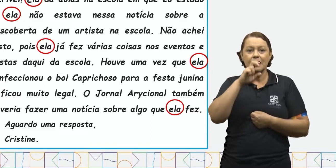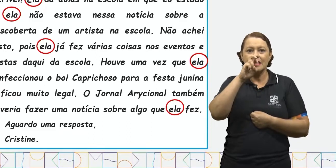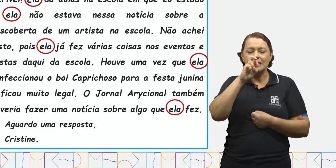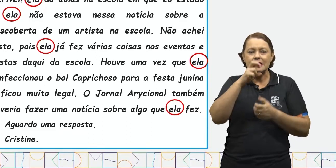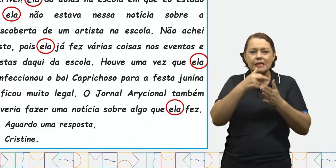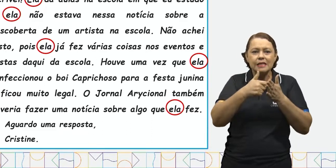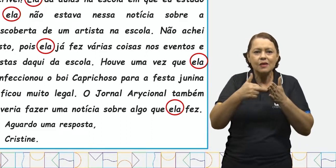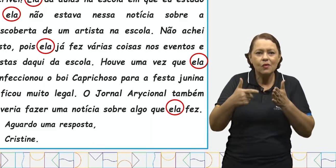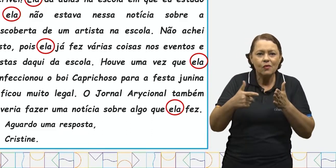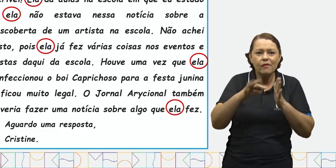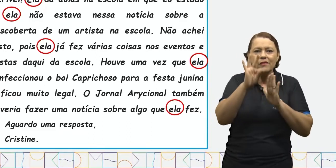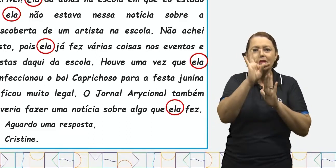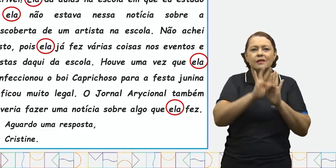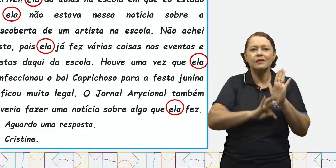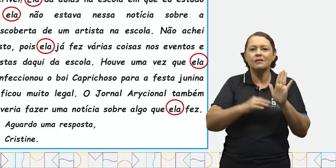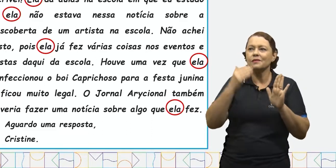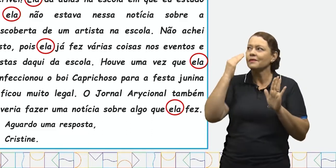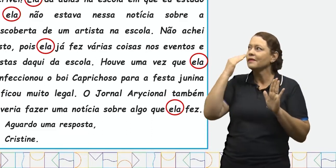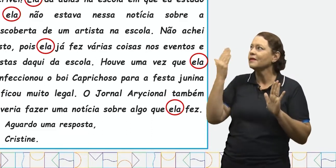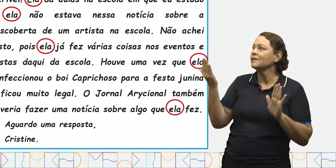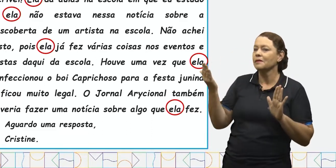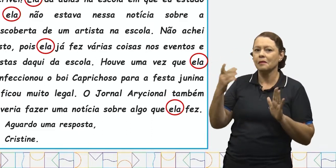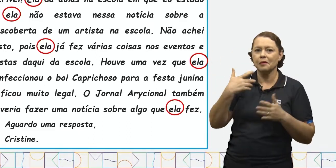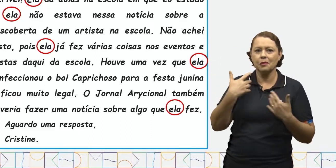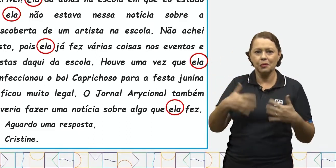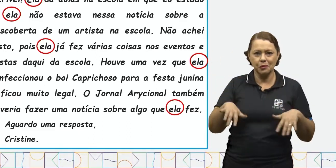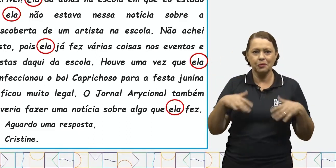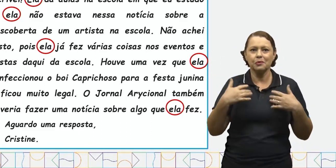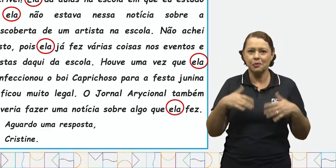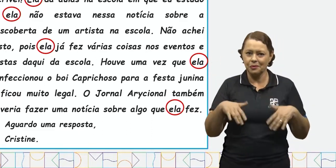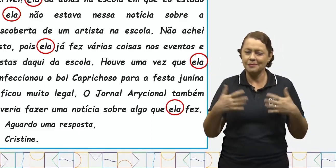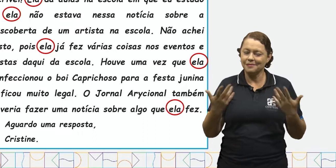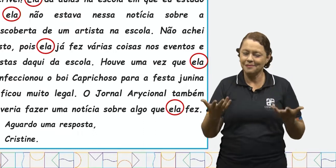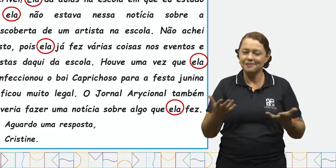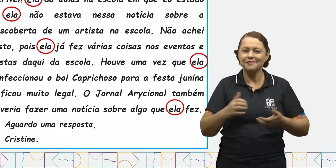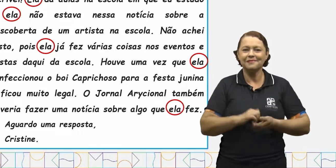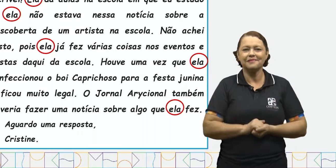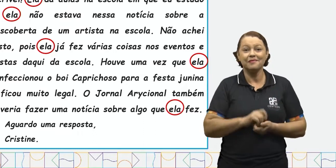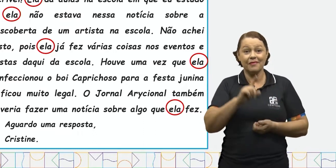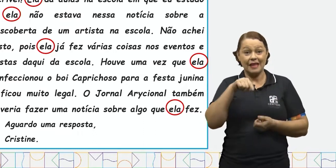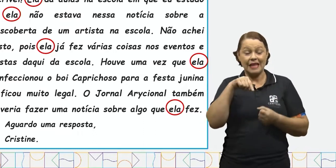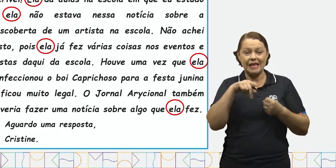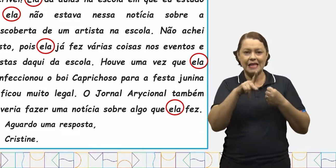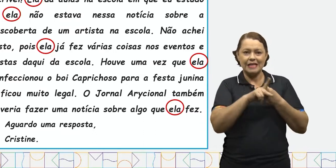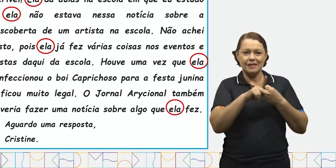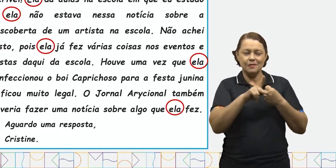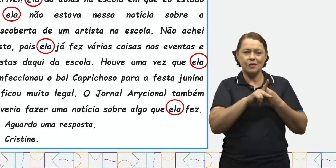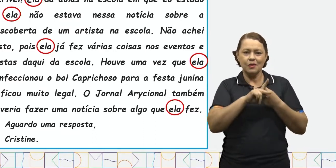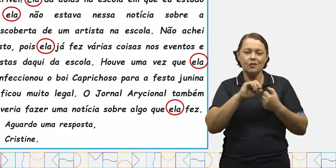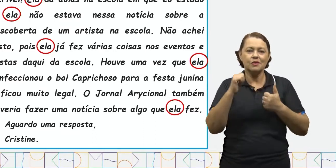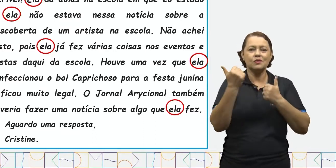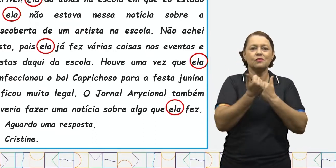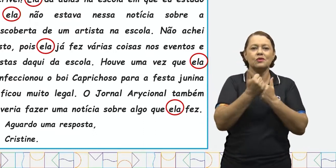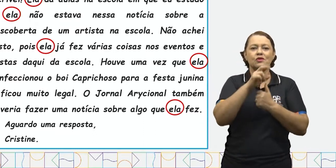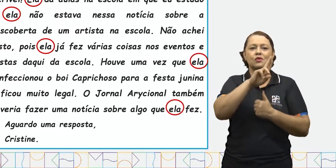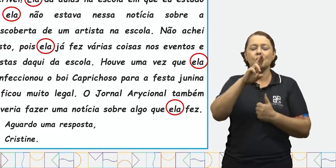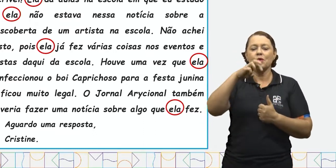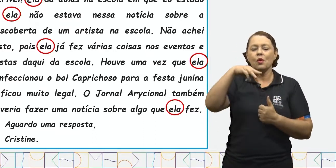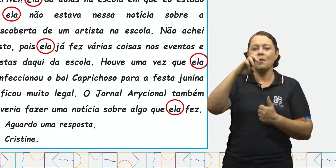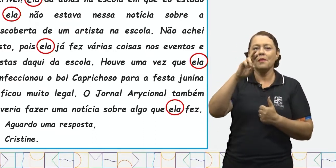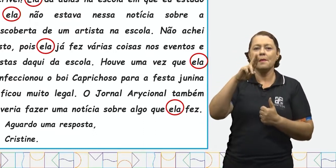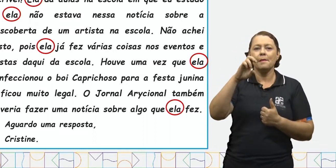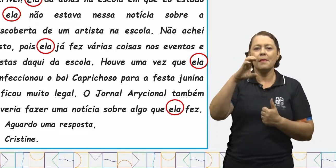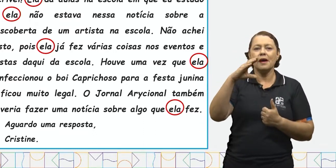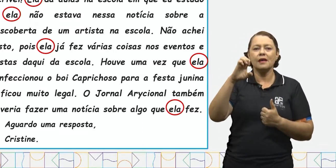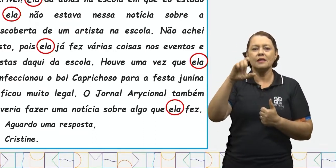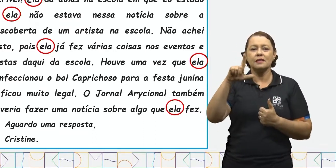vezes no texto. Aparece bastante, não é mesmo? Esse pronome substitui o nome de Marcela, a professora